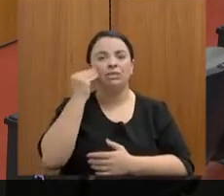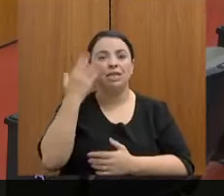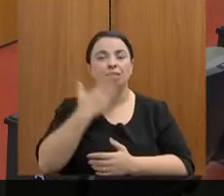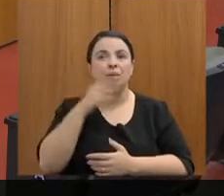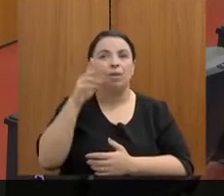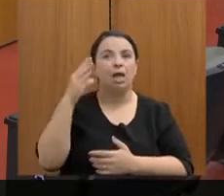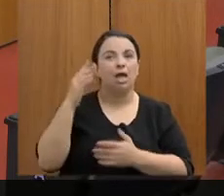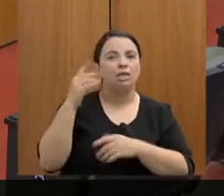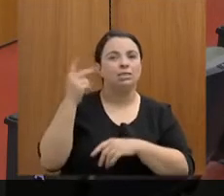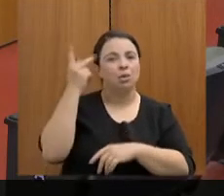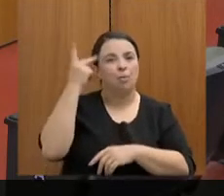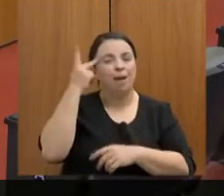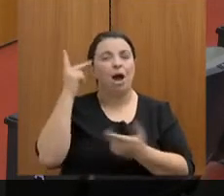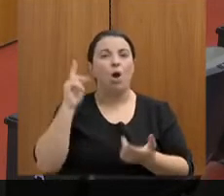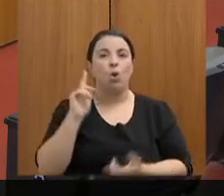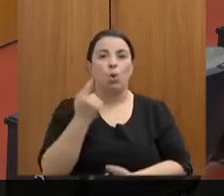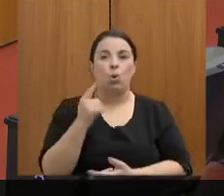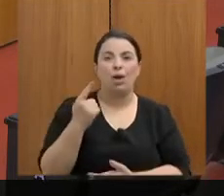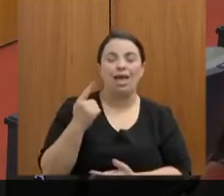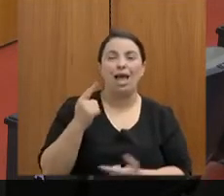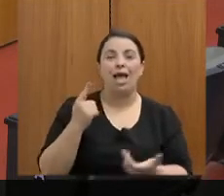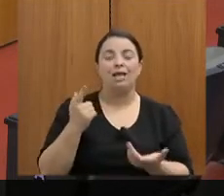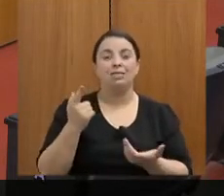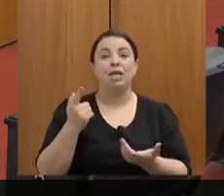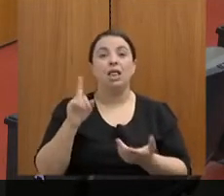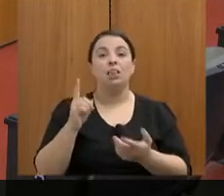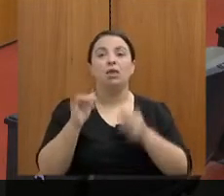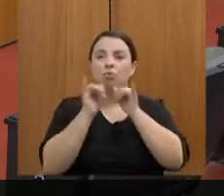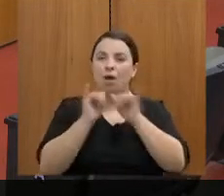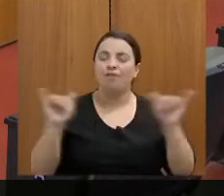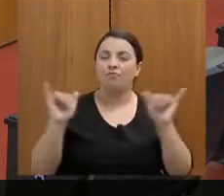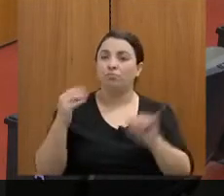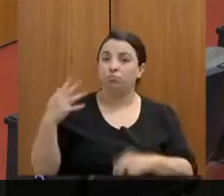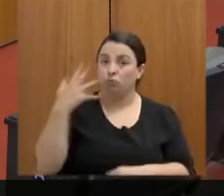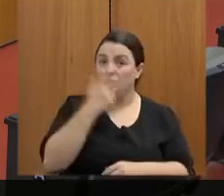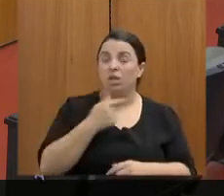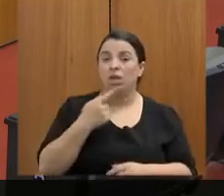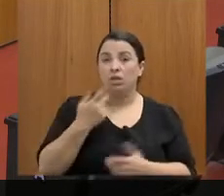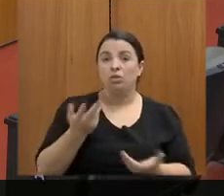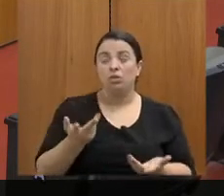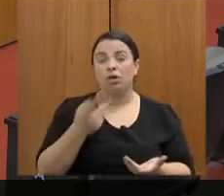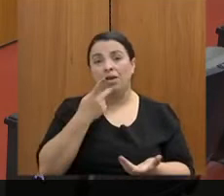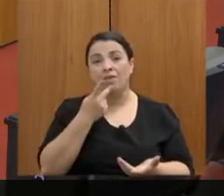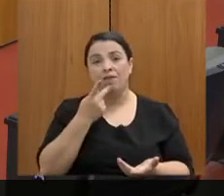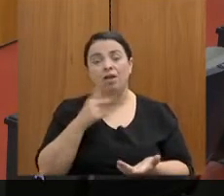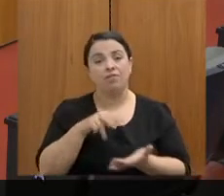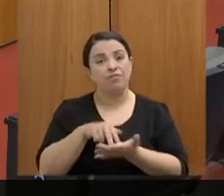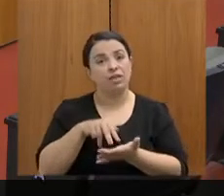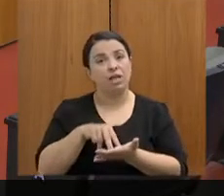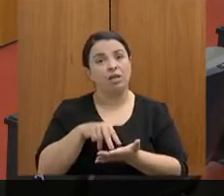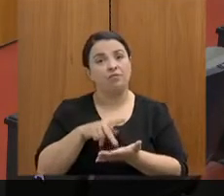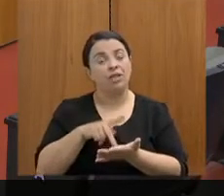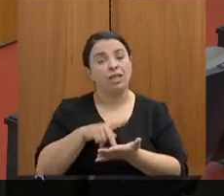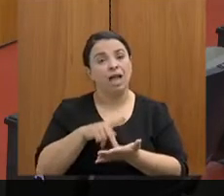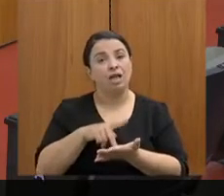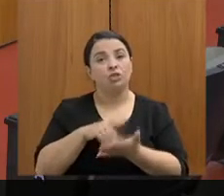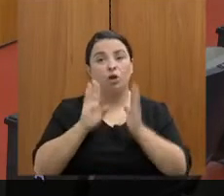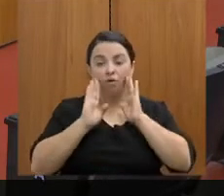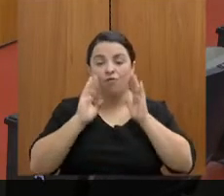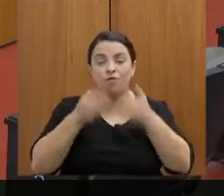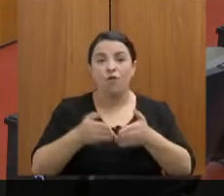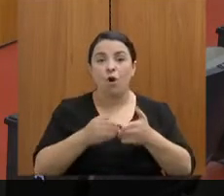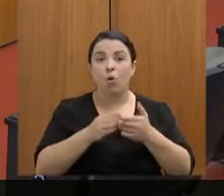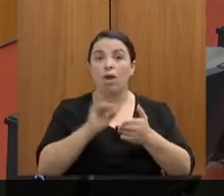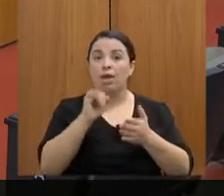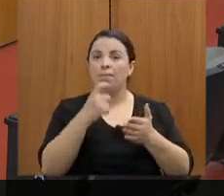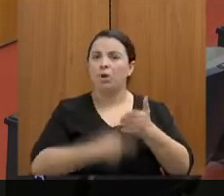na questão do CMS, já abrindo mão, dando um recado muito bonito de realmente foco em reduzir impostos. A gente